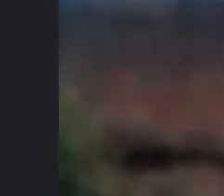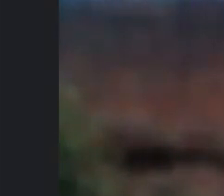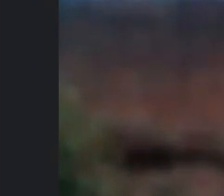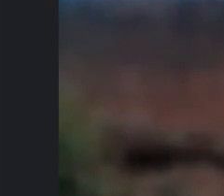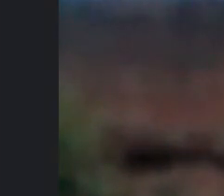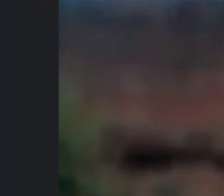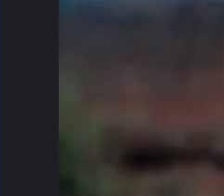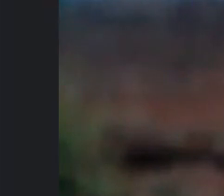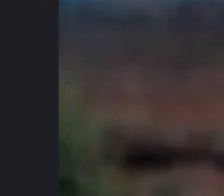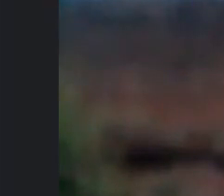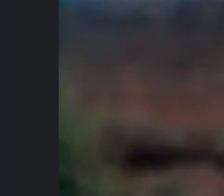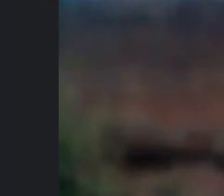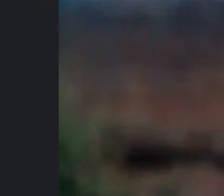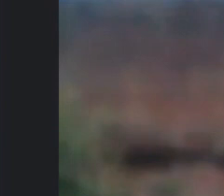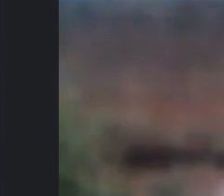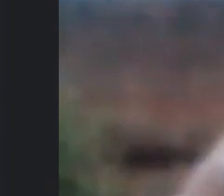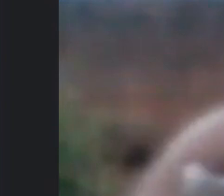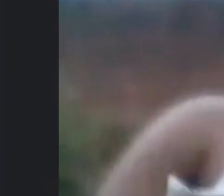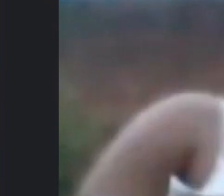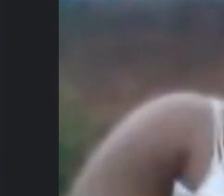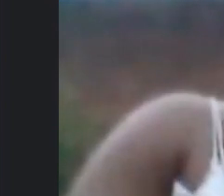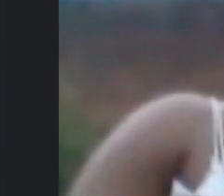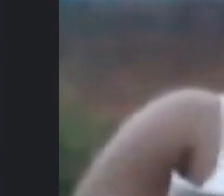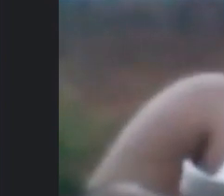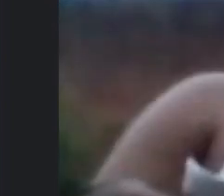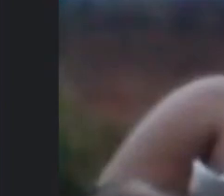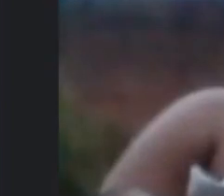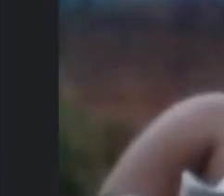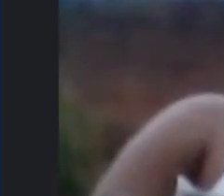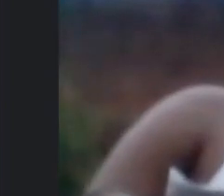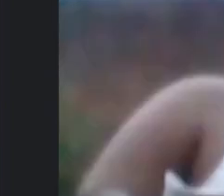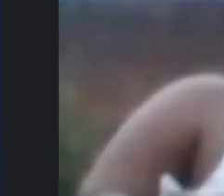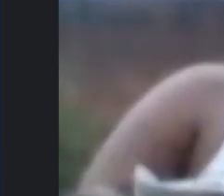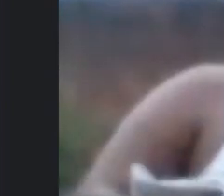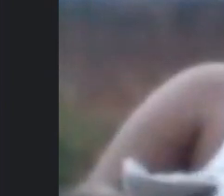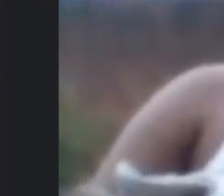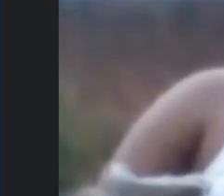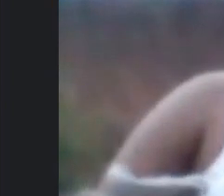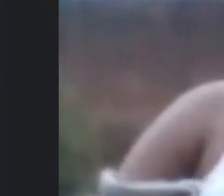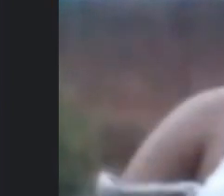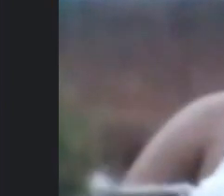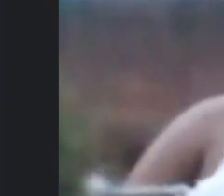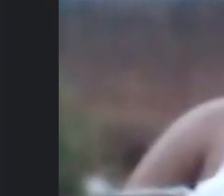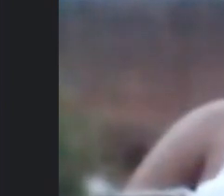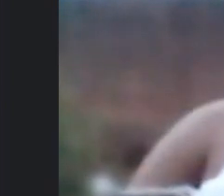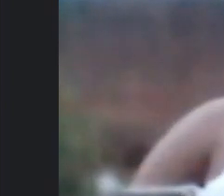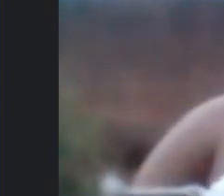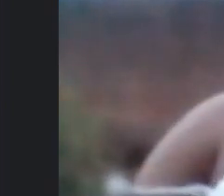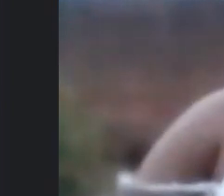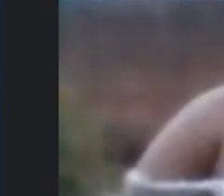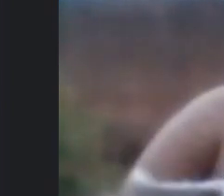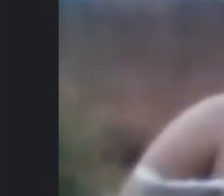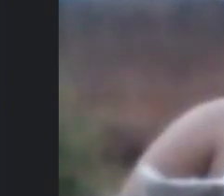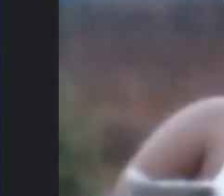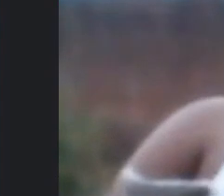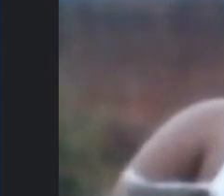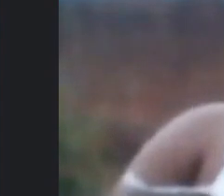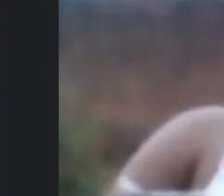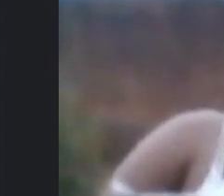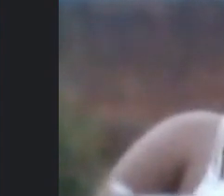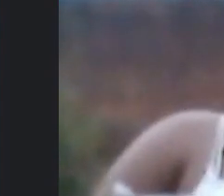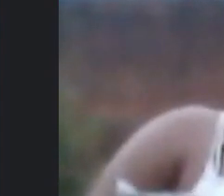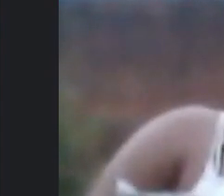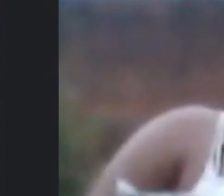bisavó ou uma bisavó ou avó indígena você não é é como se fosse uma identidade que ela pudesse ser colocada e tirada